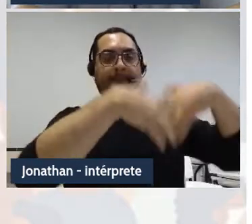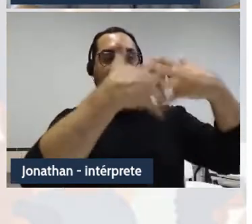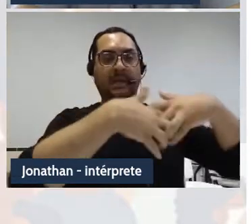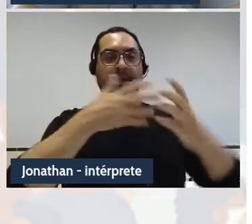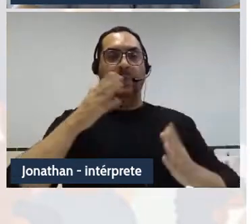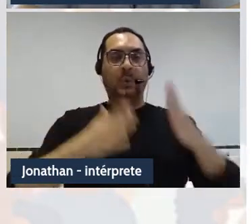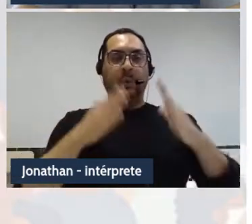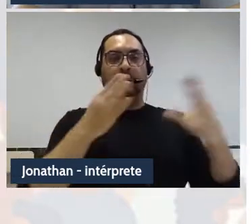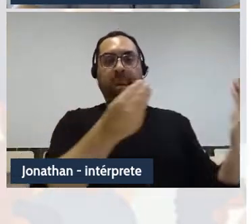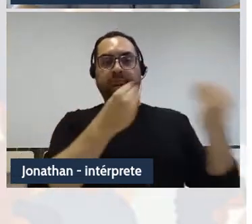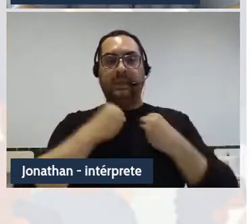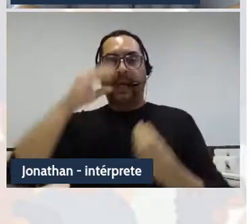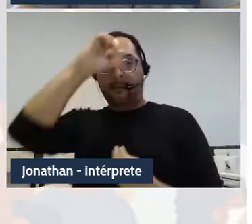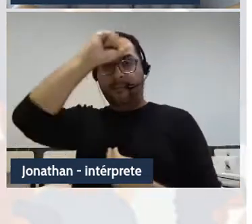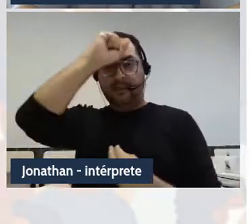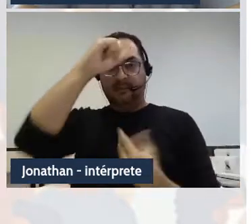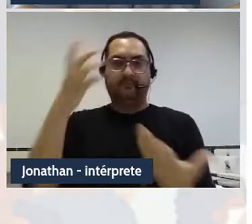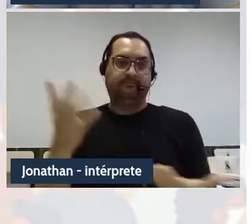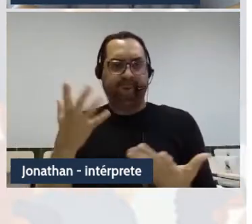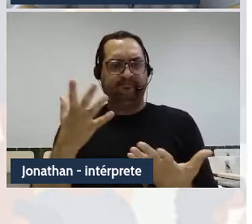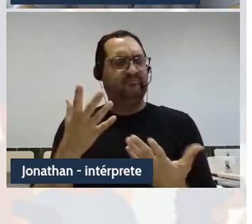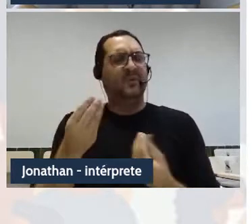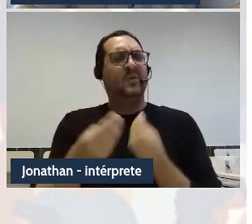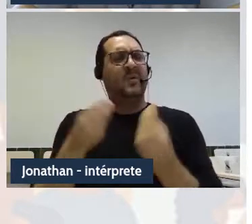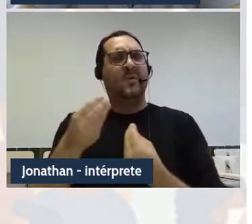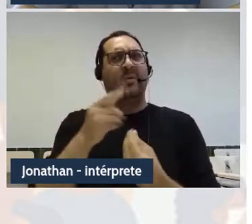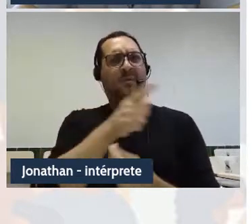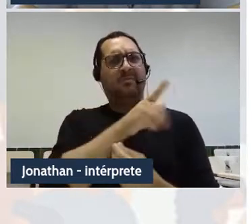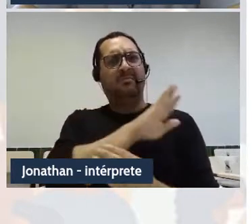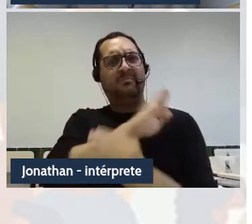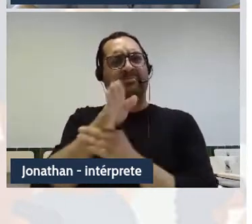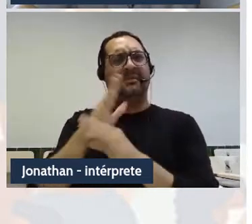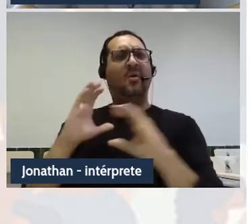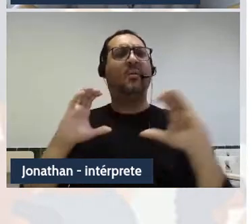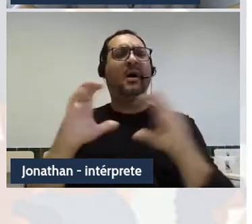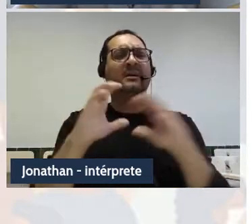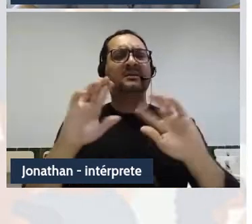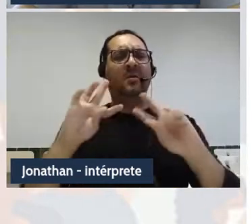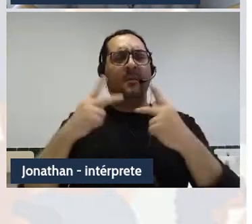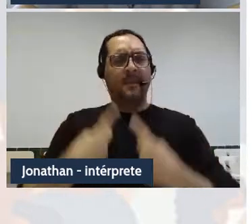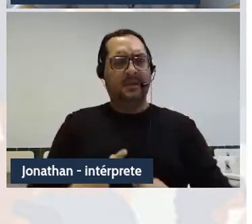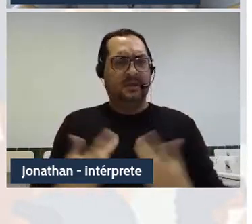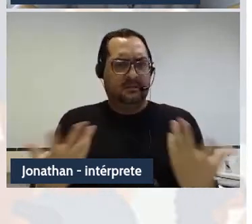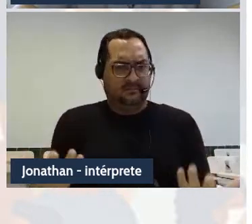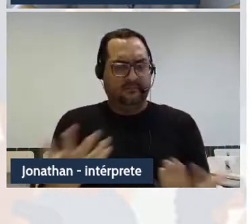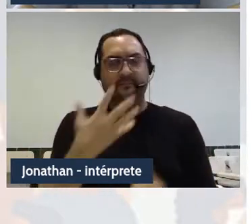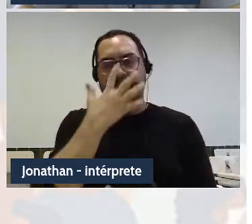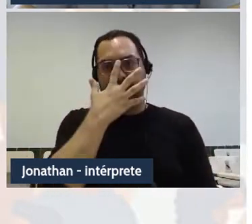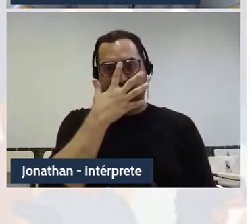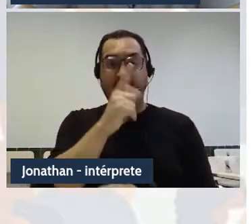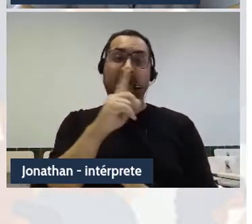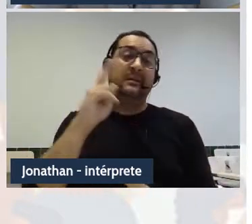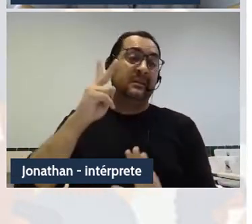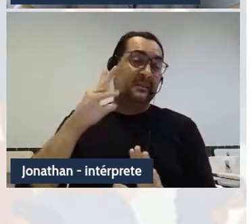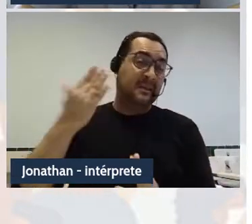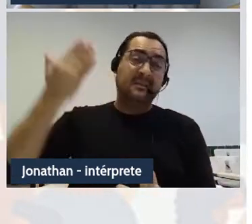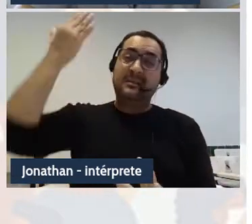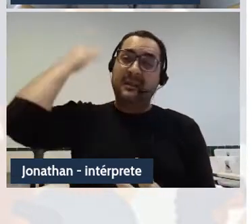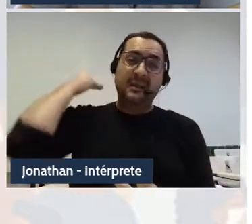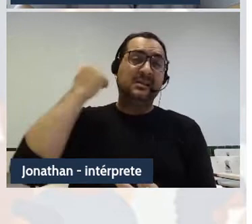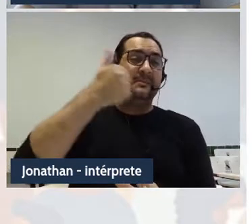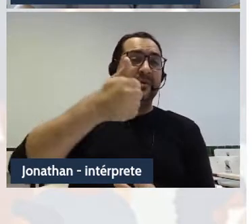comunicação. Pois bem, desde a década de 1950, temos assistido ao crescimento e